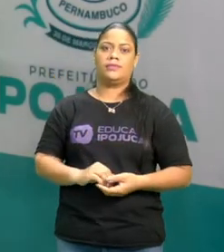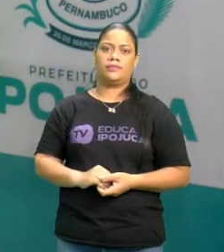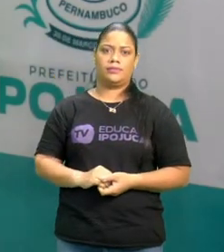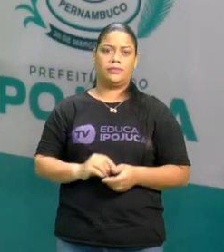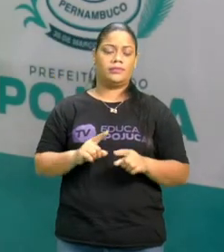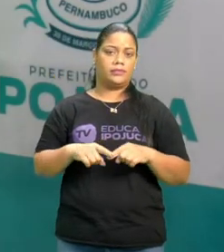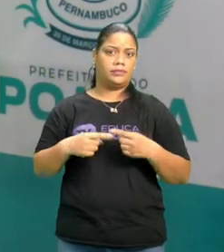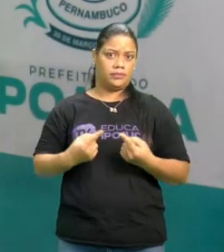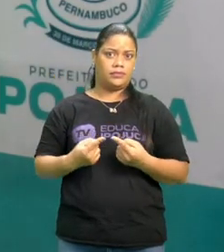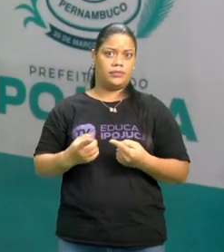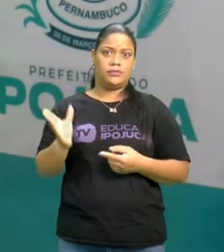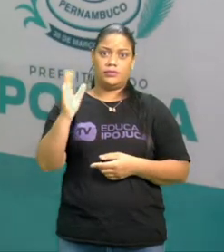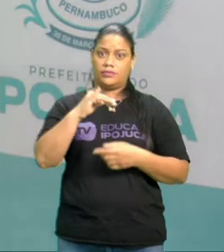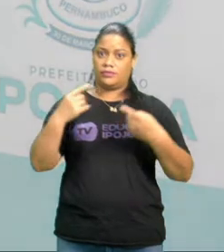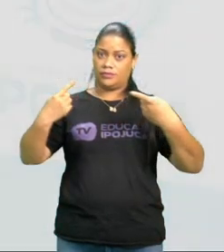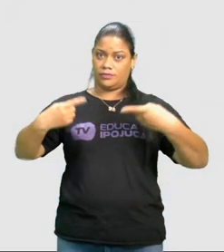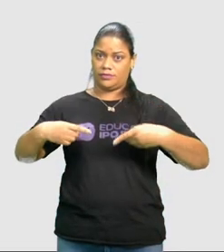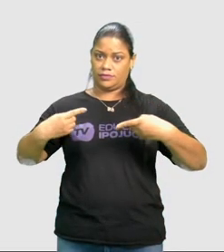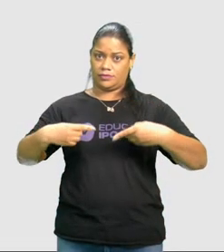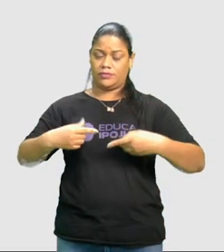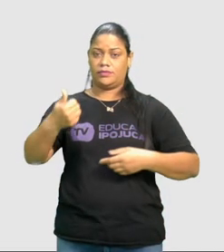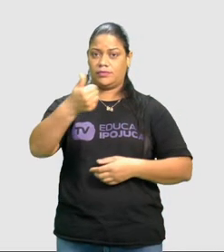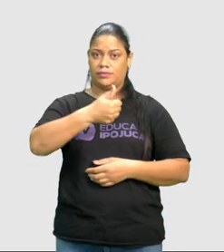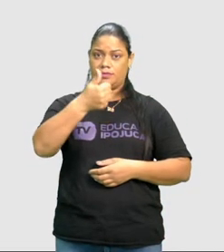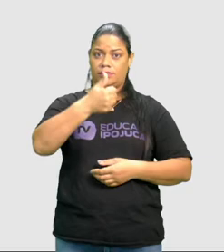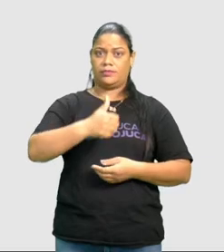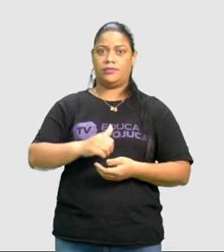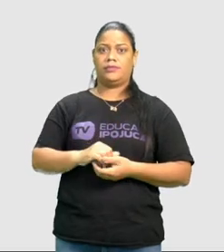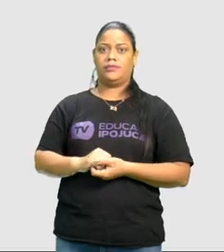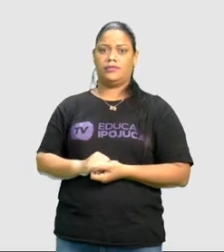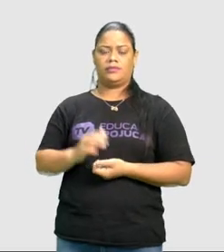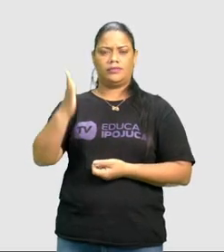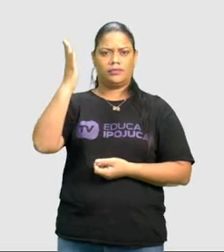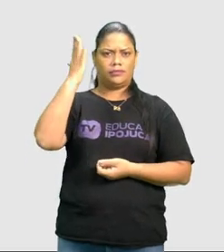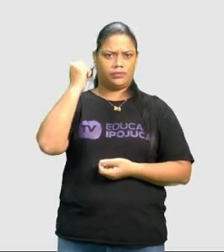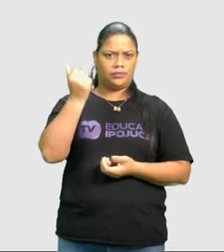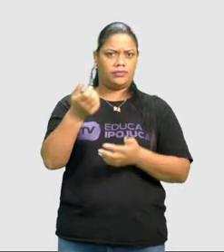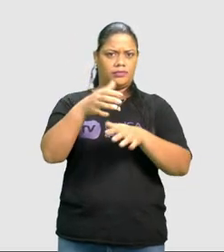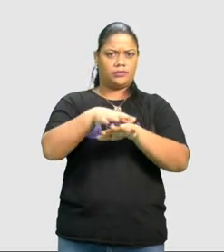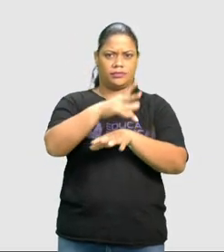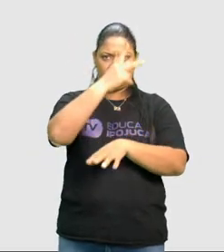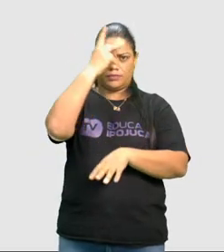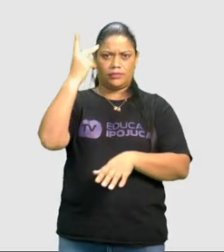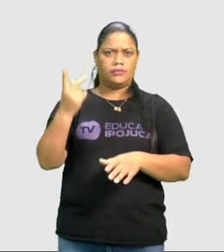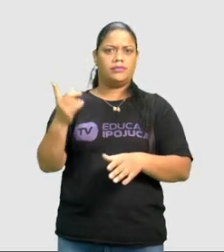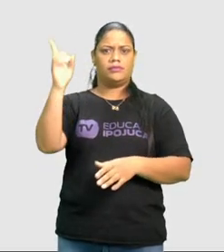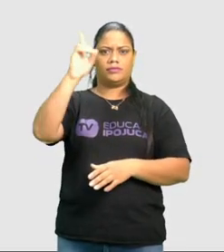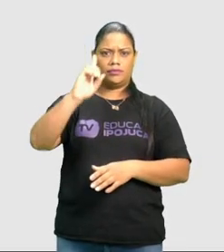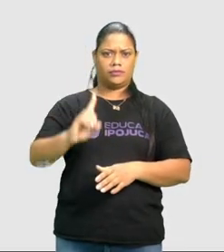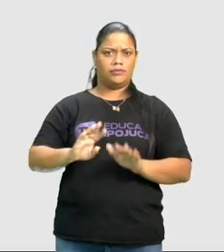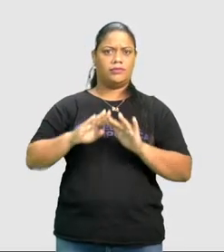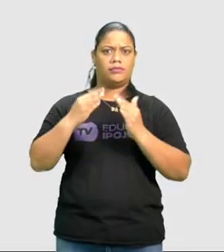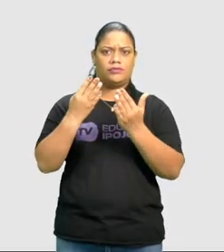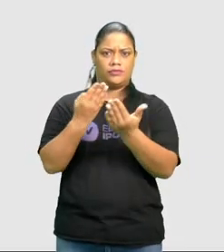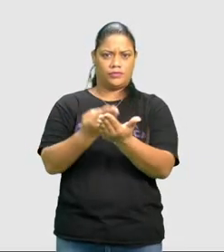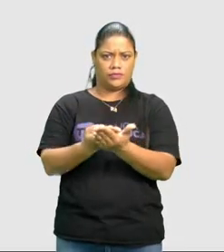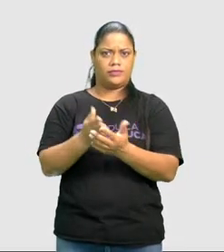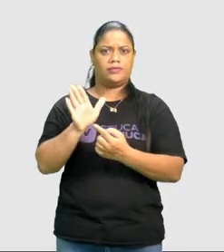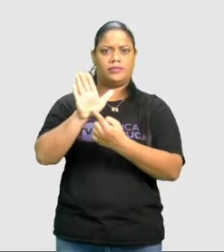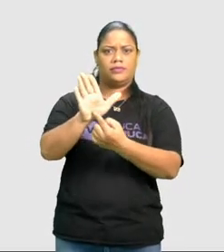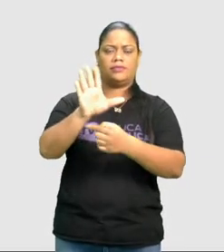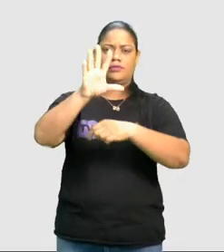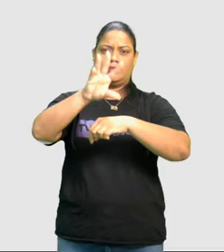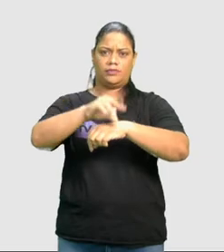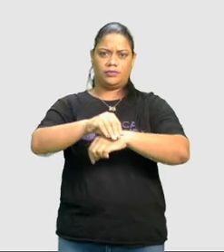Mas vamos ao nosso desafio, nosso primeiro quesito. Sabendo que a inclusão de pessoas com deficiência na escola, como mostrar